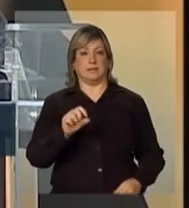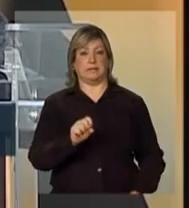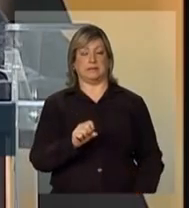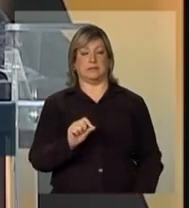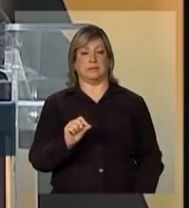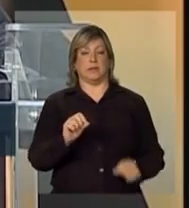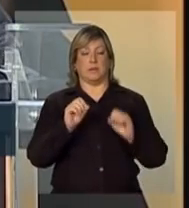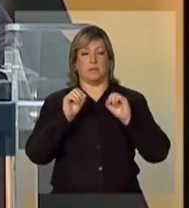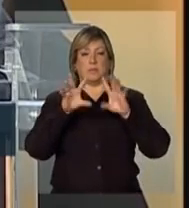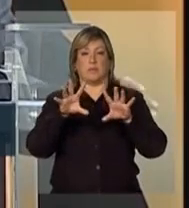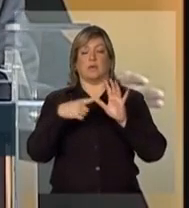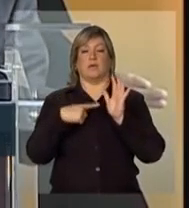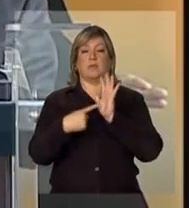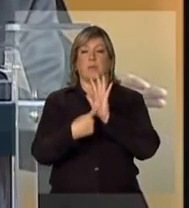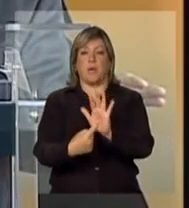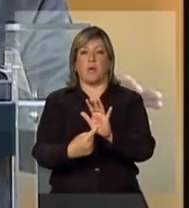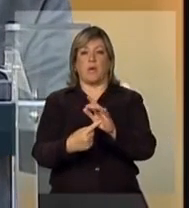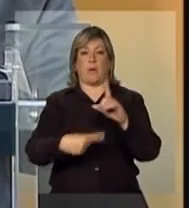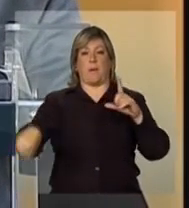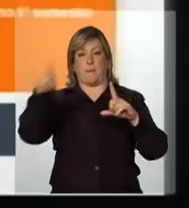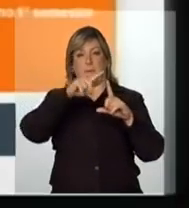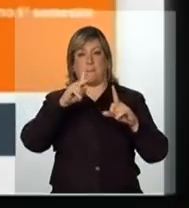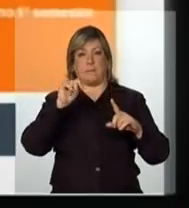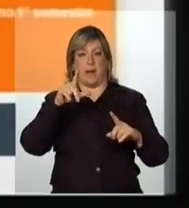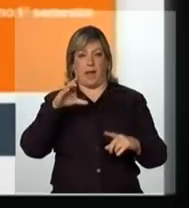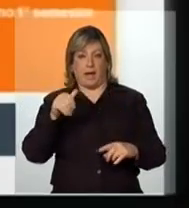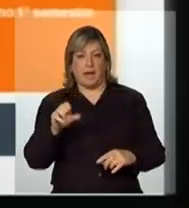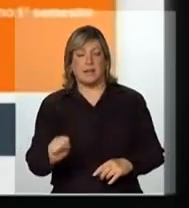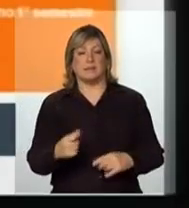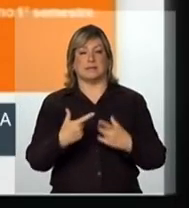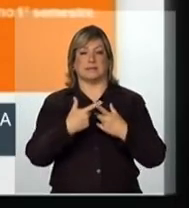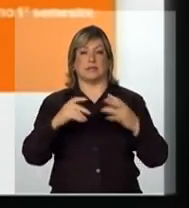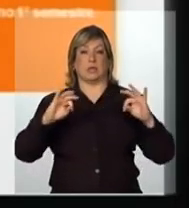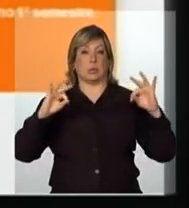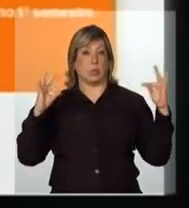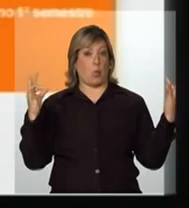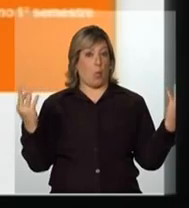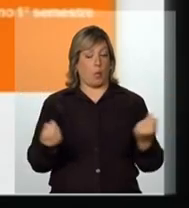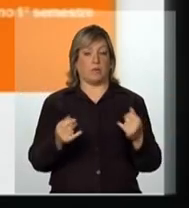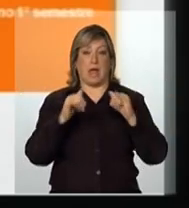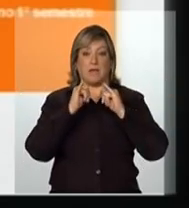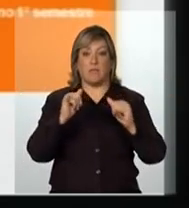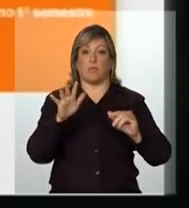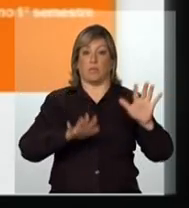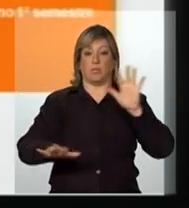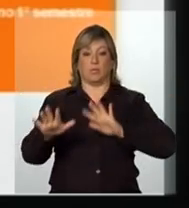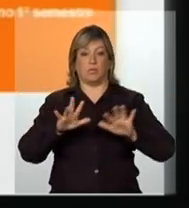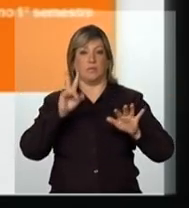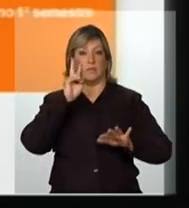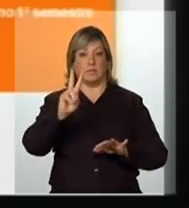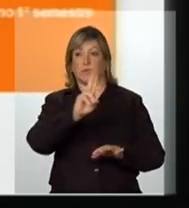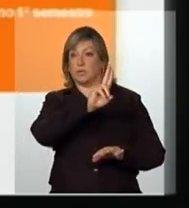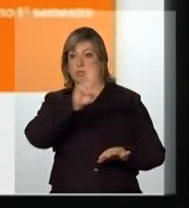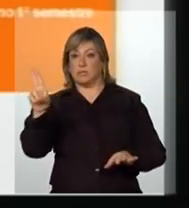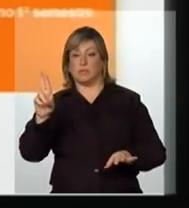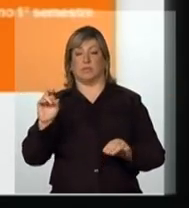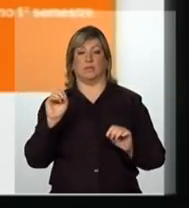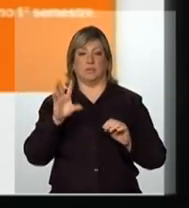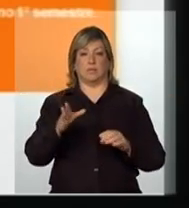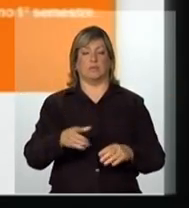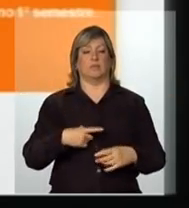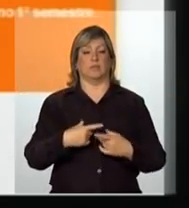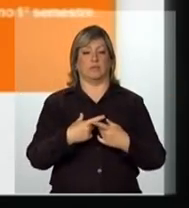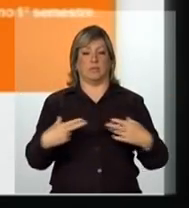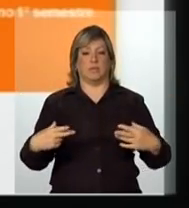horizontal, sinalização vertical, com todas as advertências, e olhando aqui, por exemplo, na